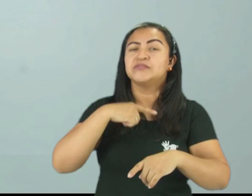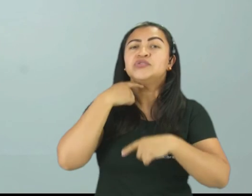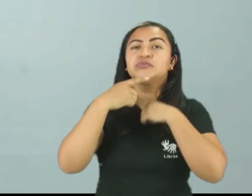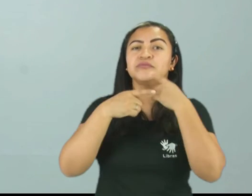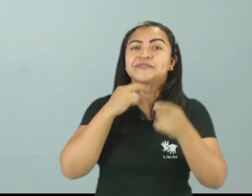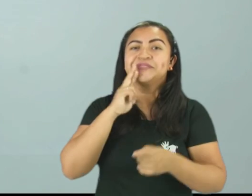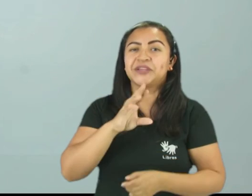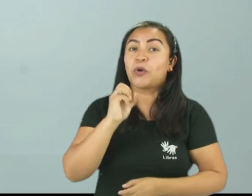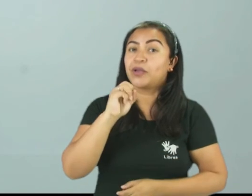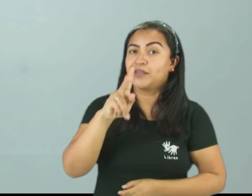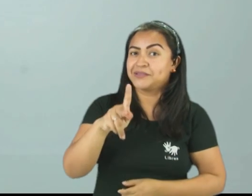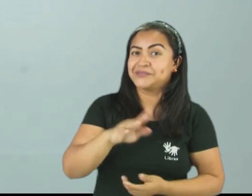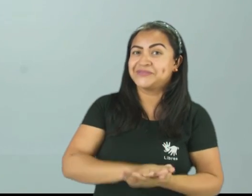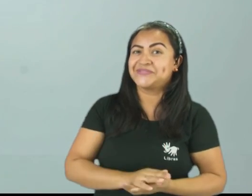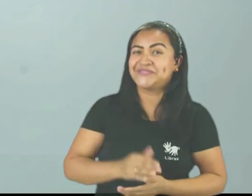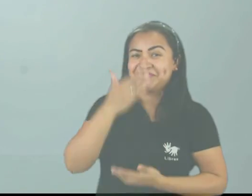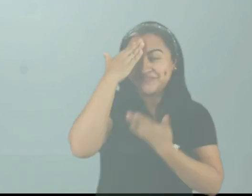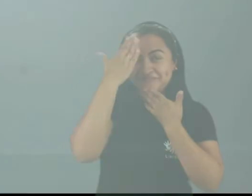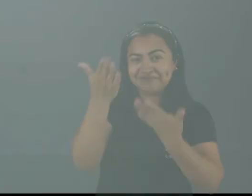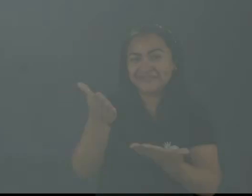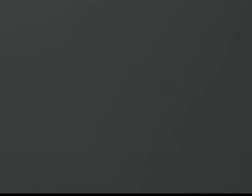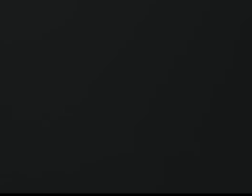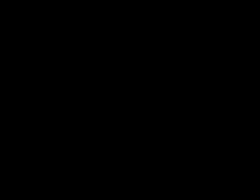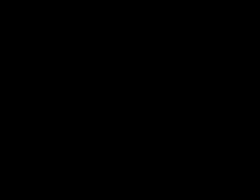dúvidas. Ok, gente? Obrigado.